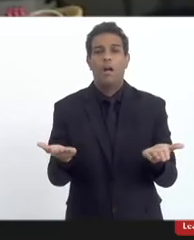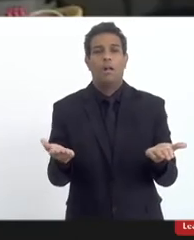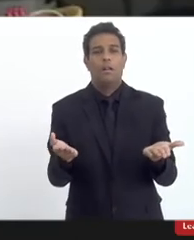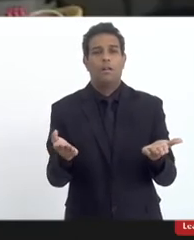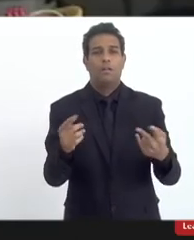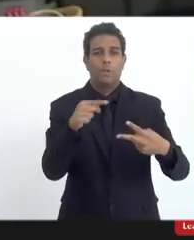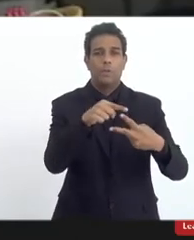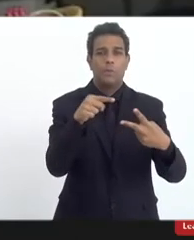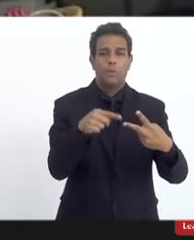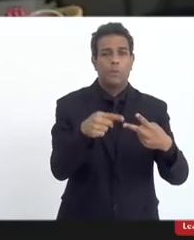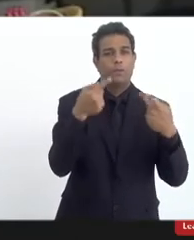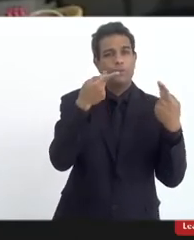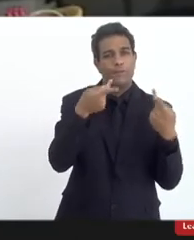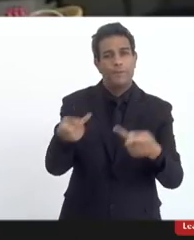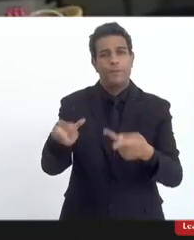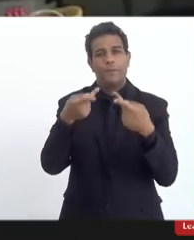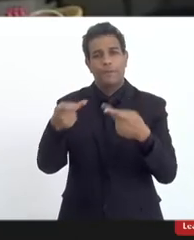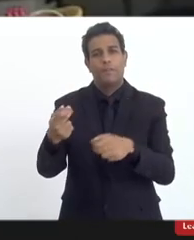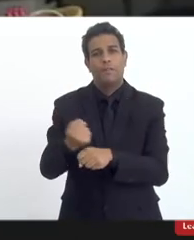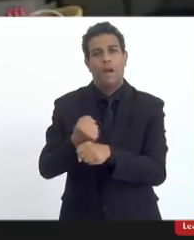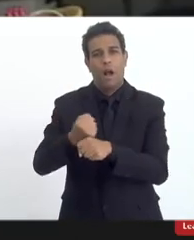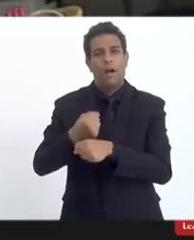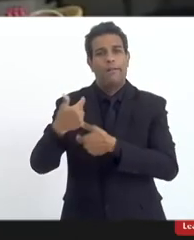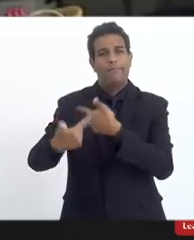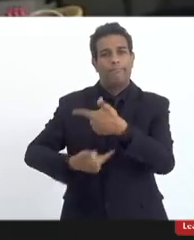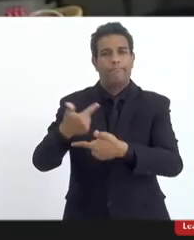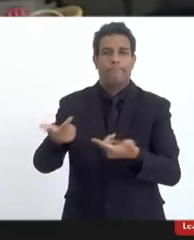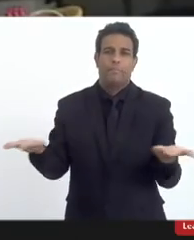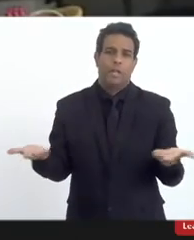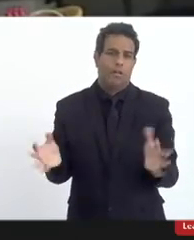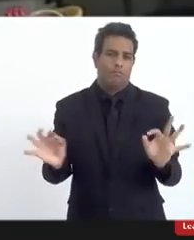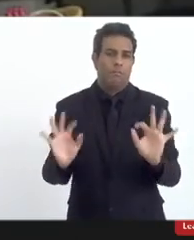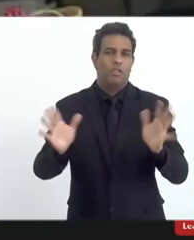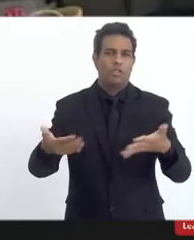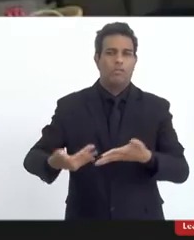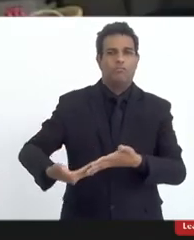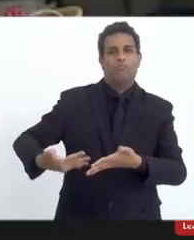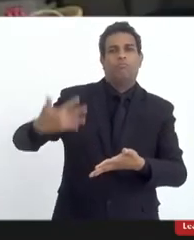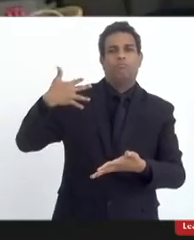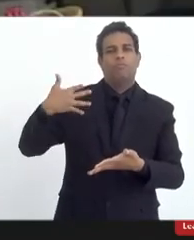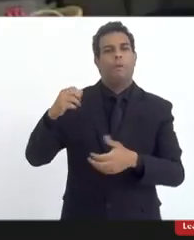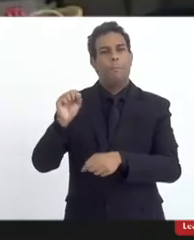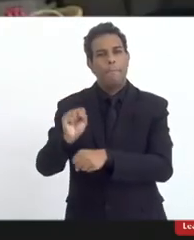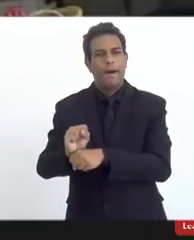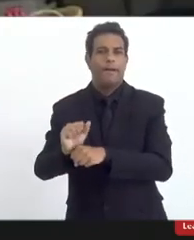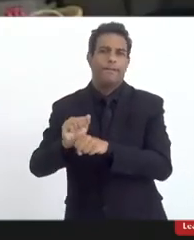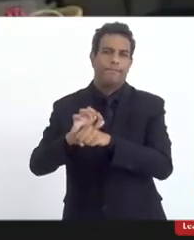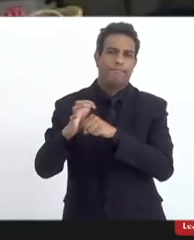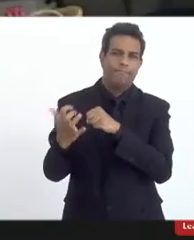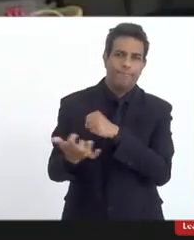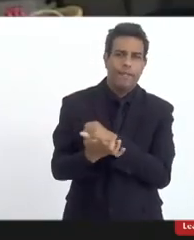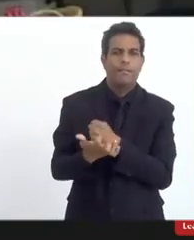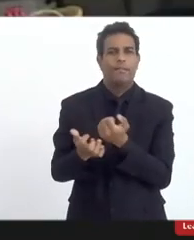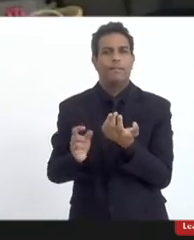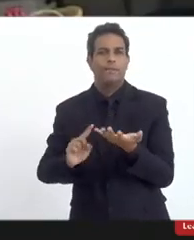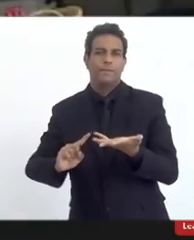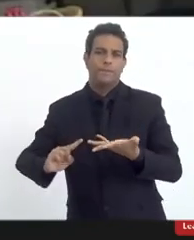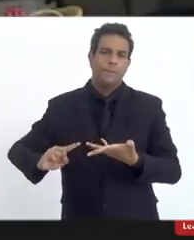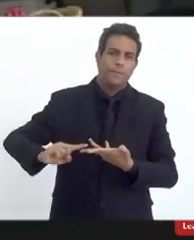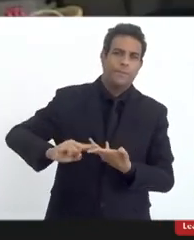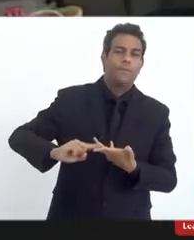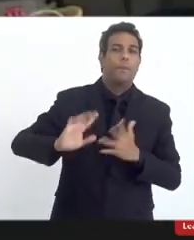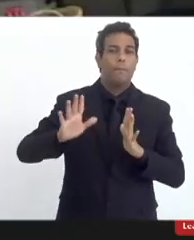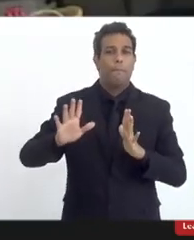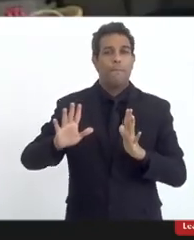visitas por ano não agora logicamente nós tivemos que dar uma parada por conta da pandemia